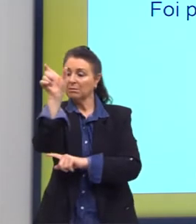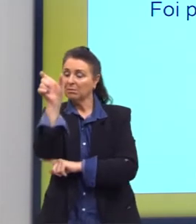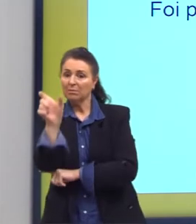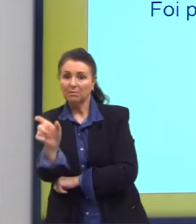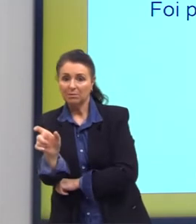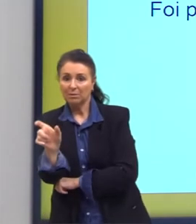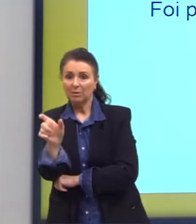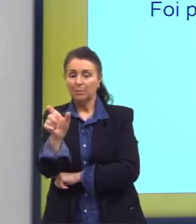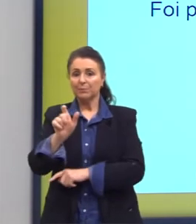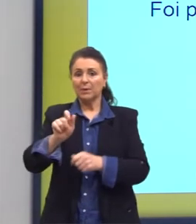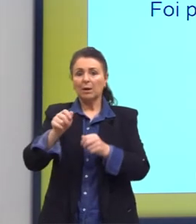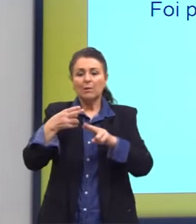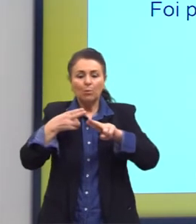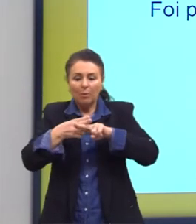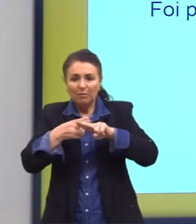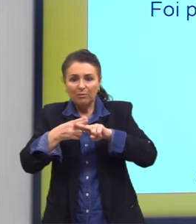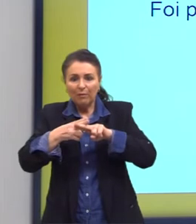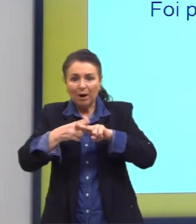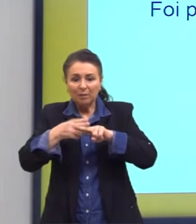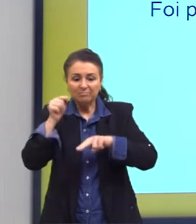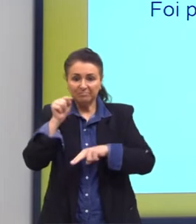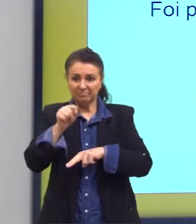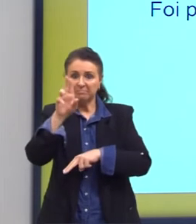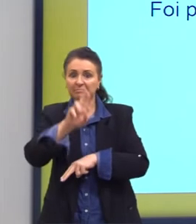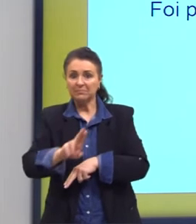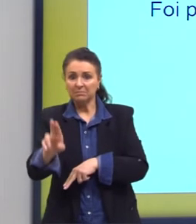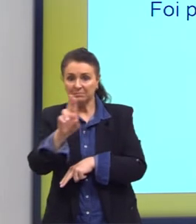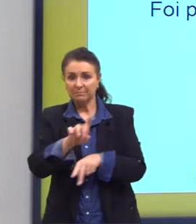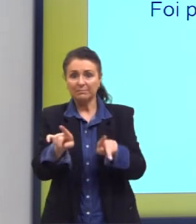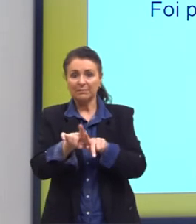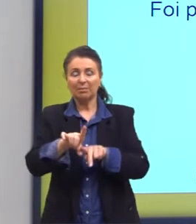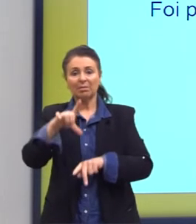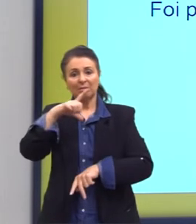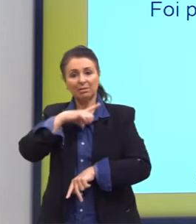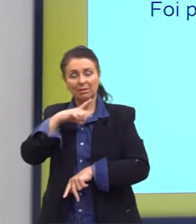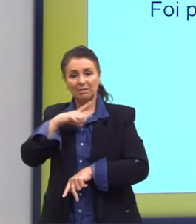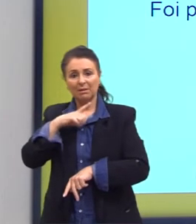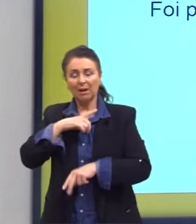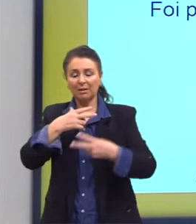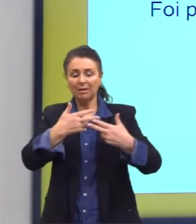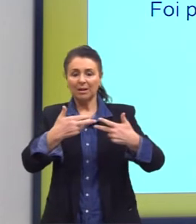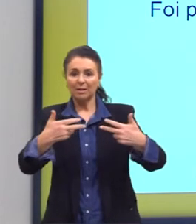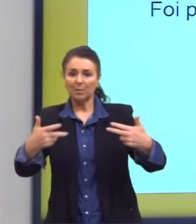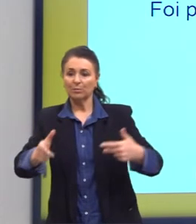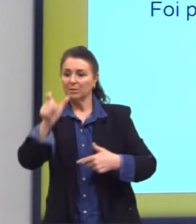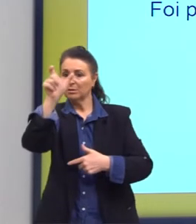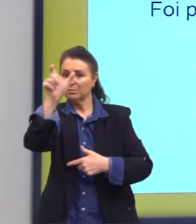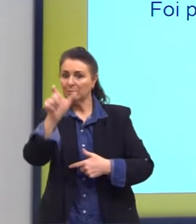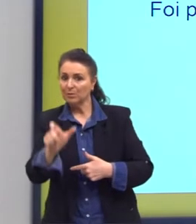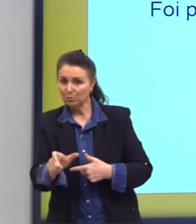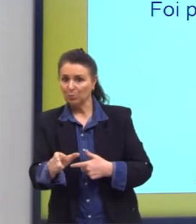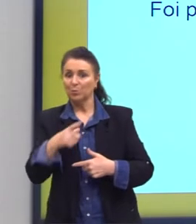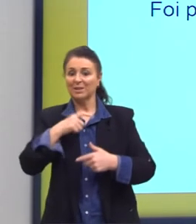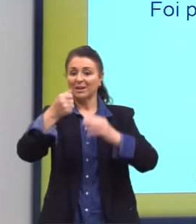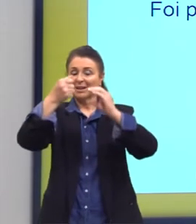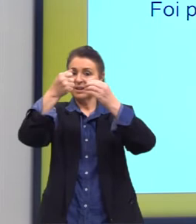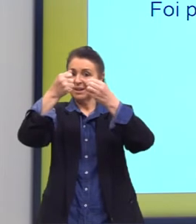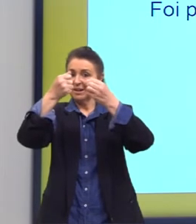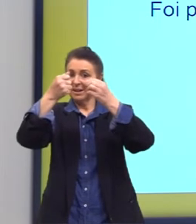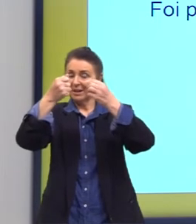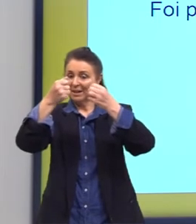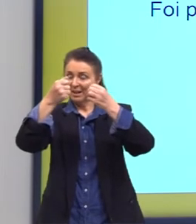aqui afiando uma faca. Então nós temos aqui já elementos, essas pessoas que foram caracterizadas.